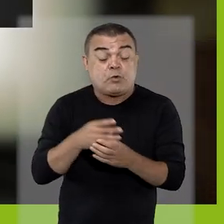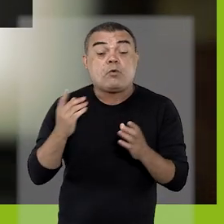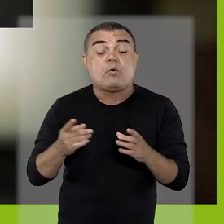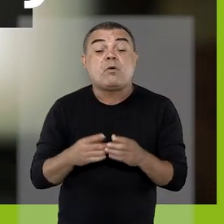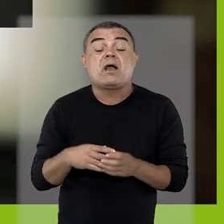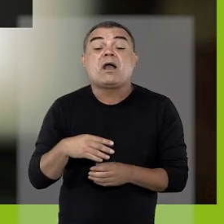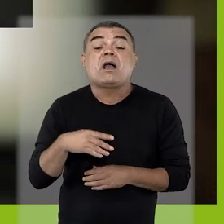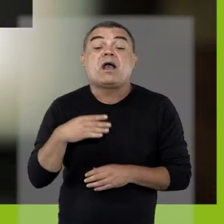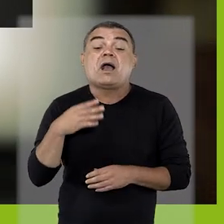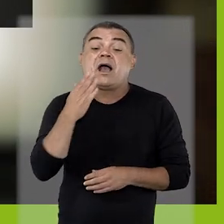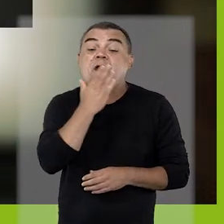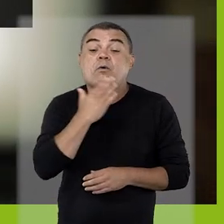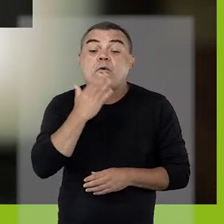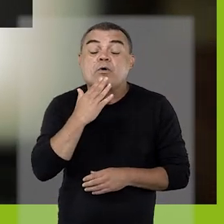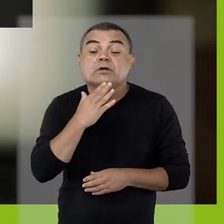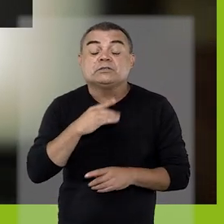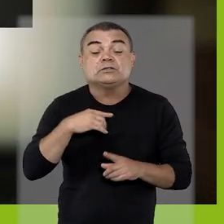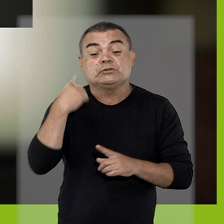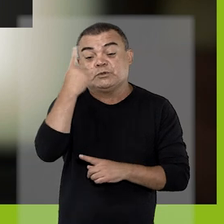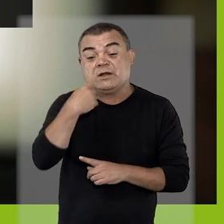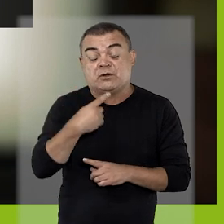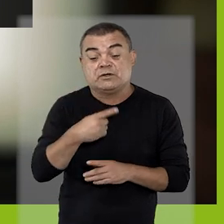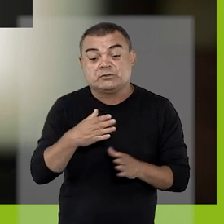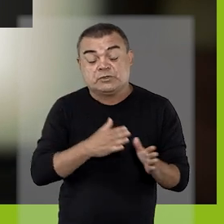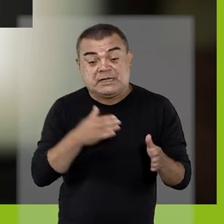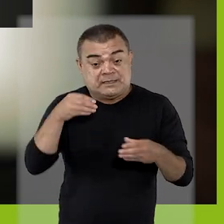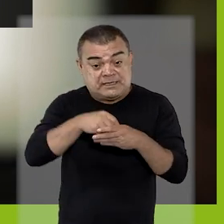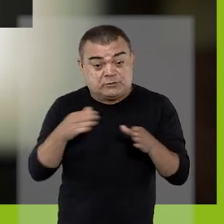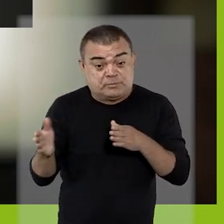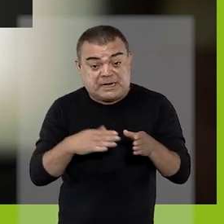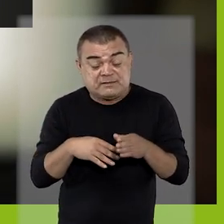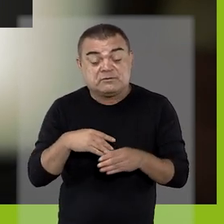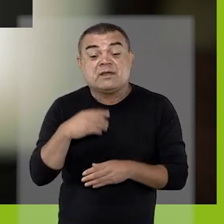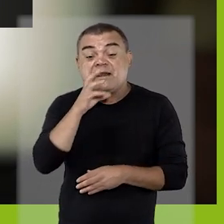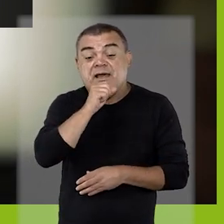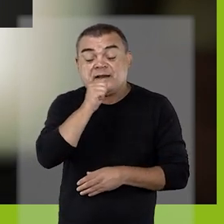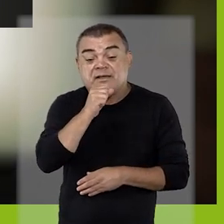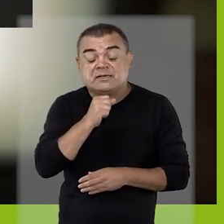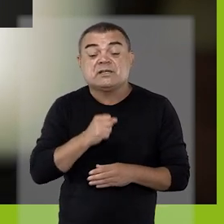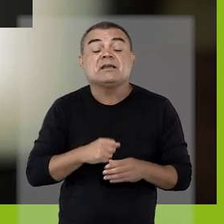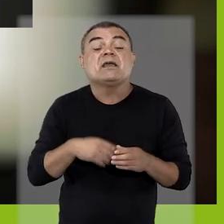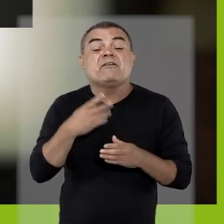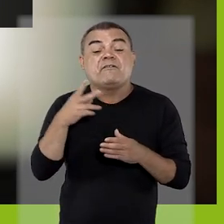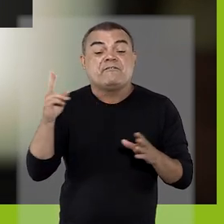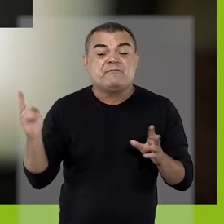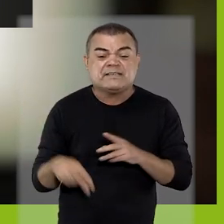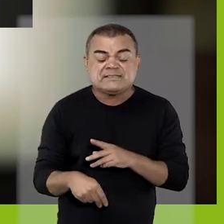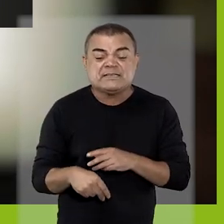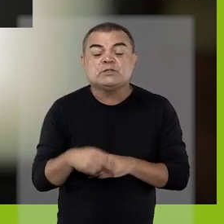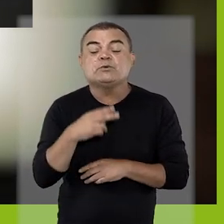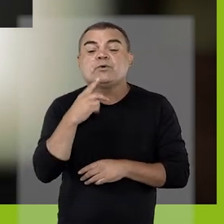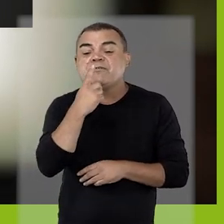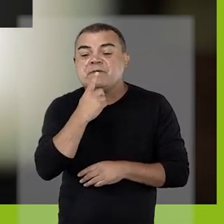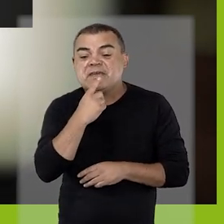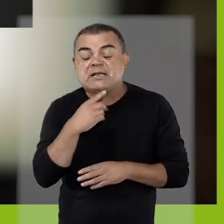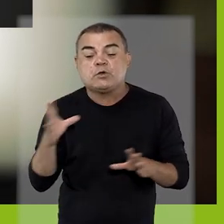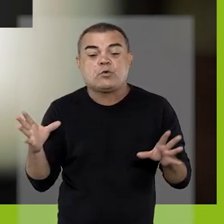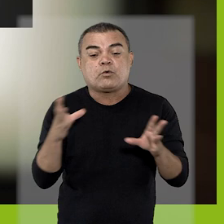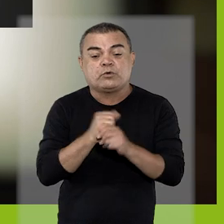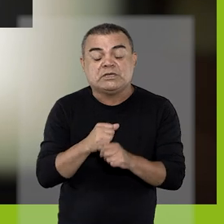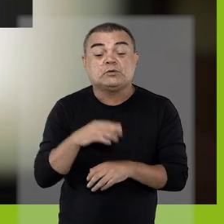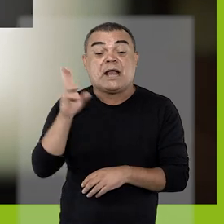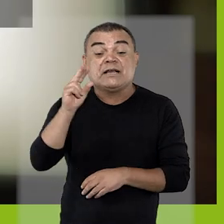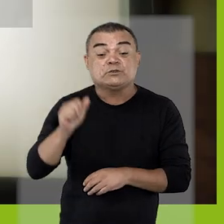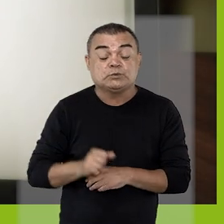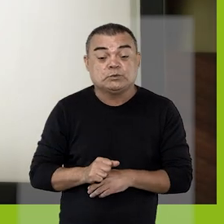a cor do ícone do relógio. Dentro do prazo, laranja. Prazo vencido, vermelho. Concluído, azul.